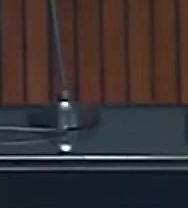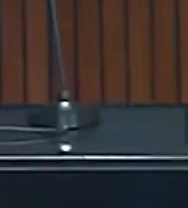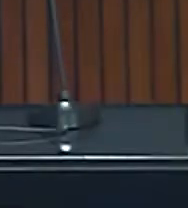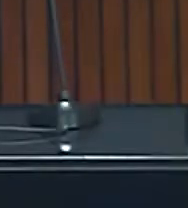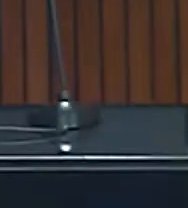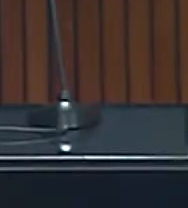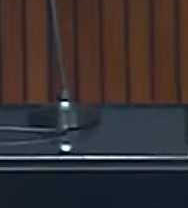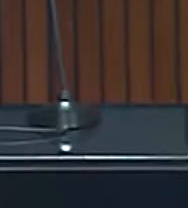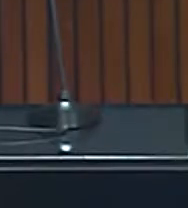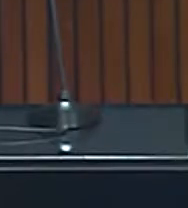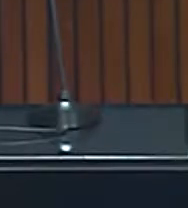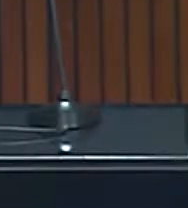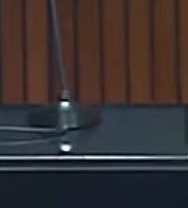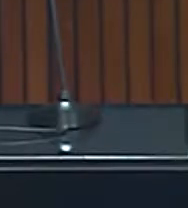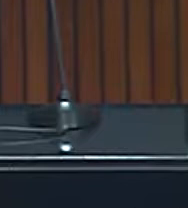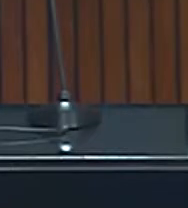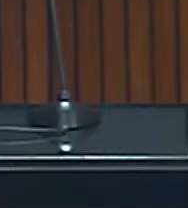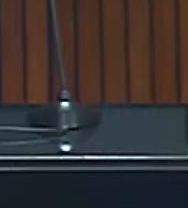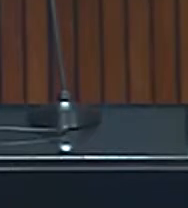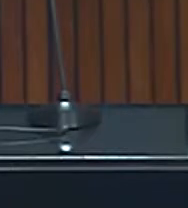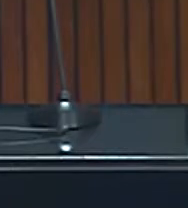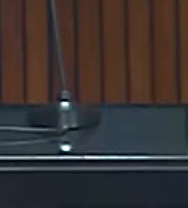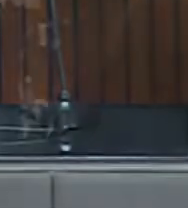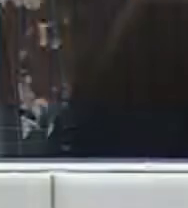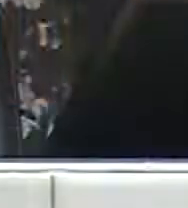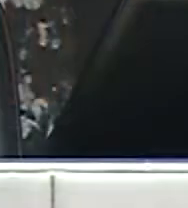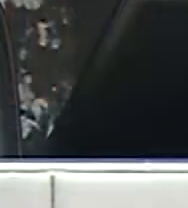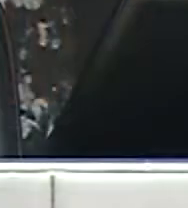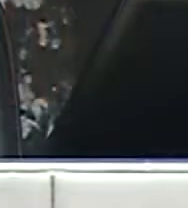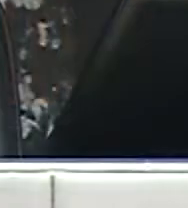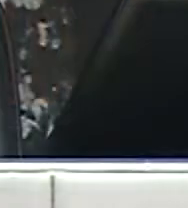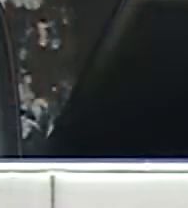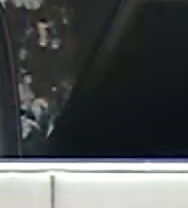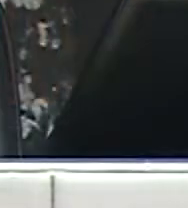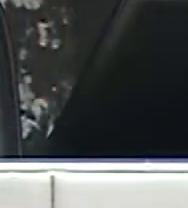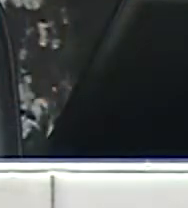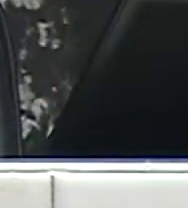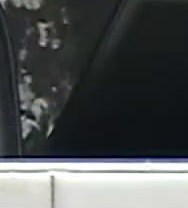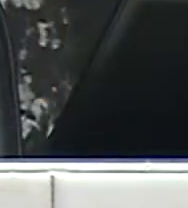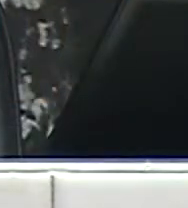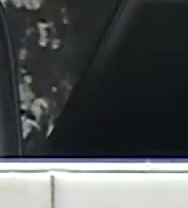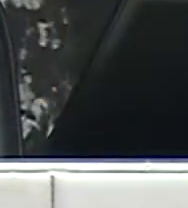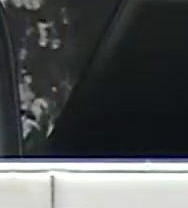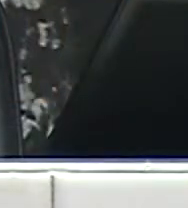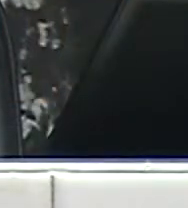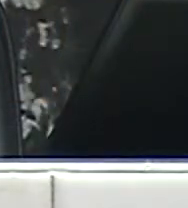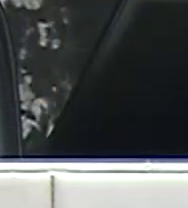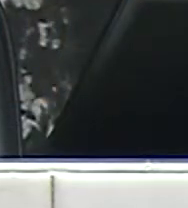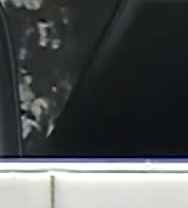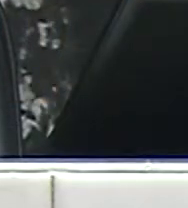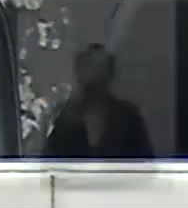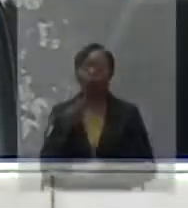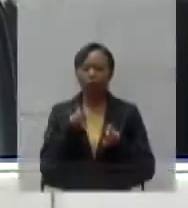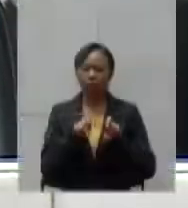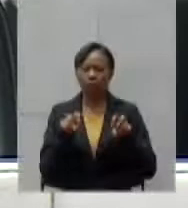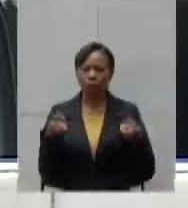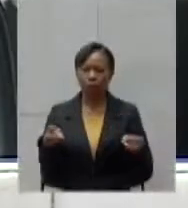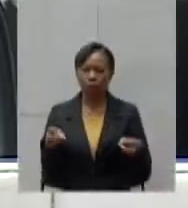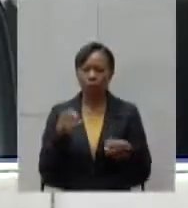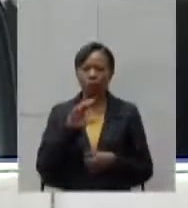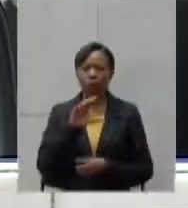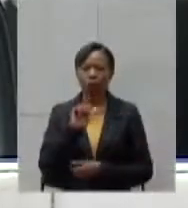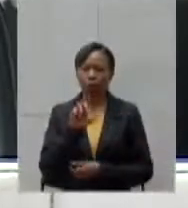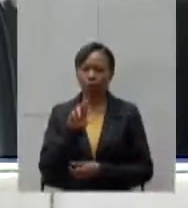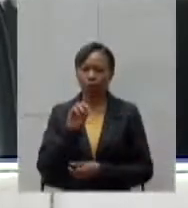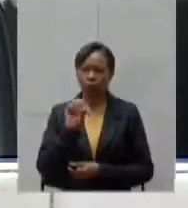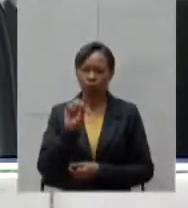direto do plenário, reunião especial que é conduzida pelo primeiro vice-presidente, deputado Antônio Carlos Arantes. A Assembleia